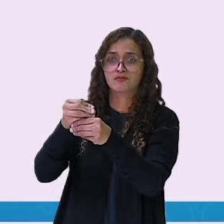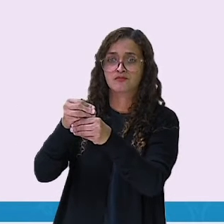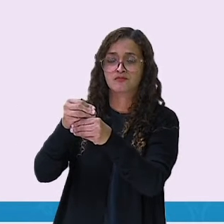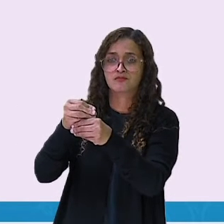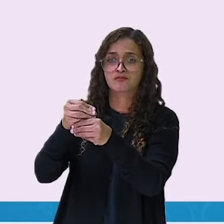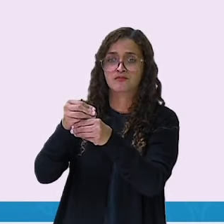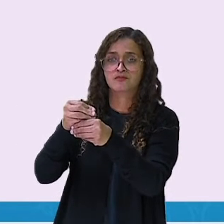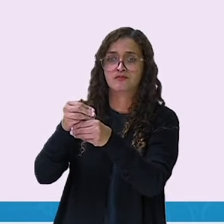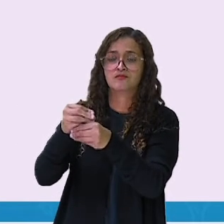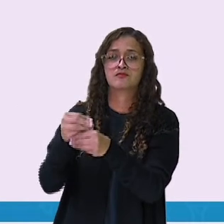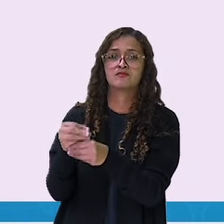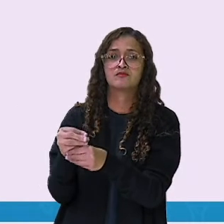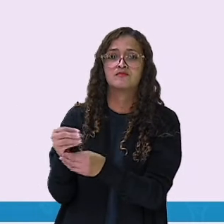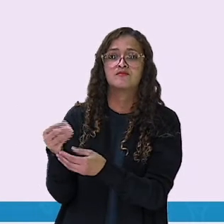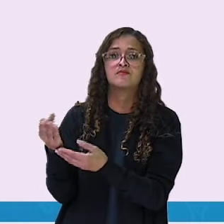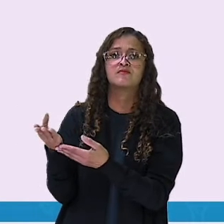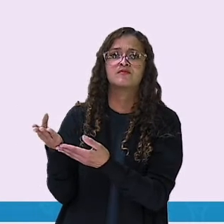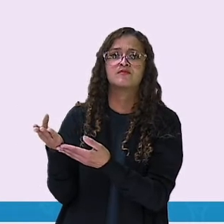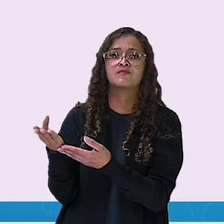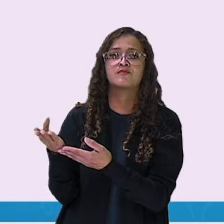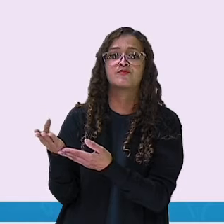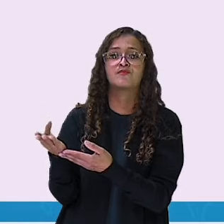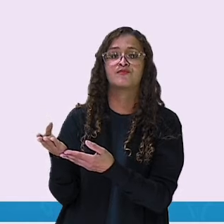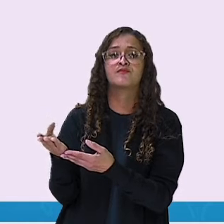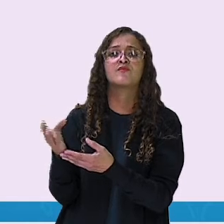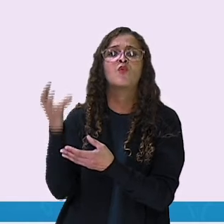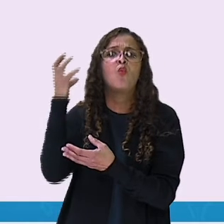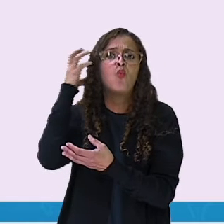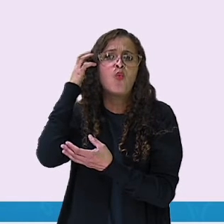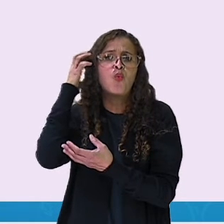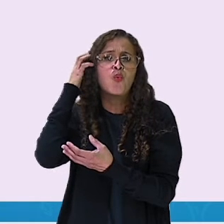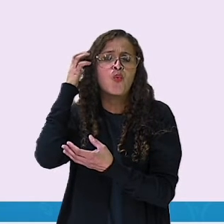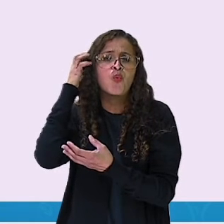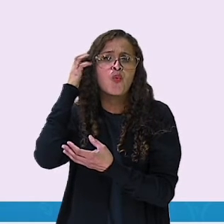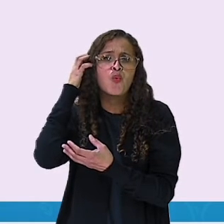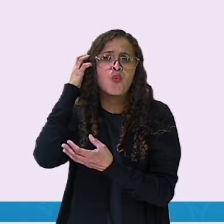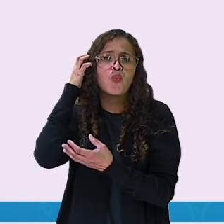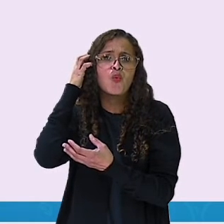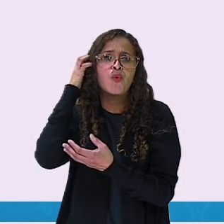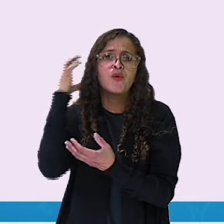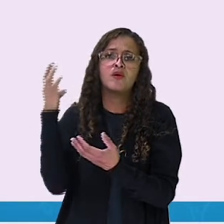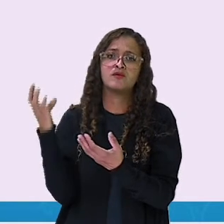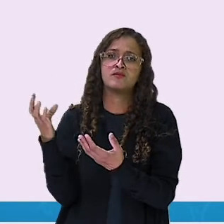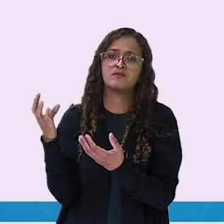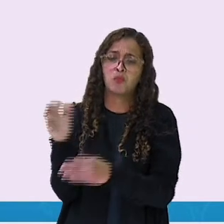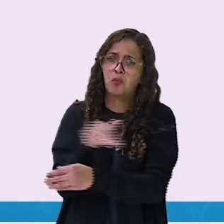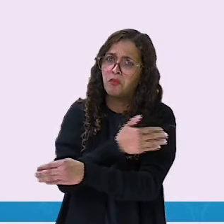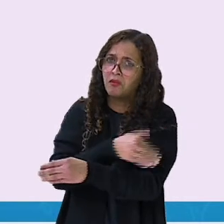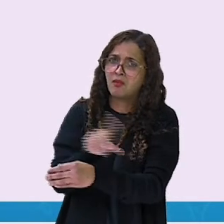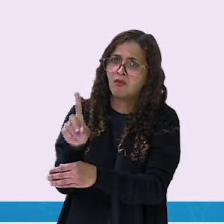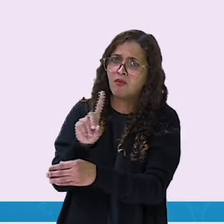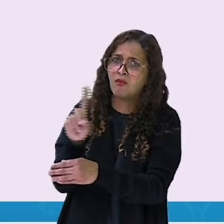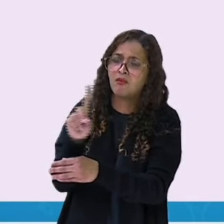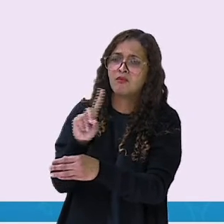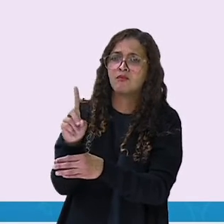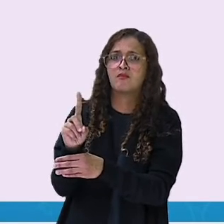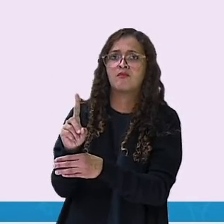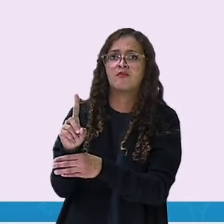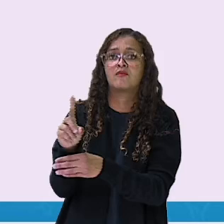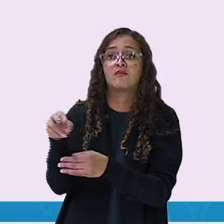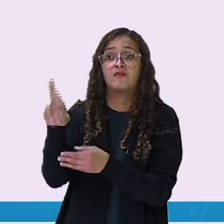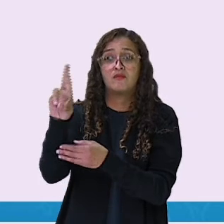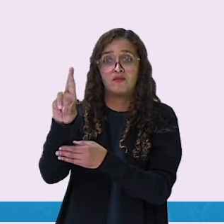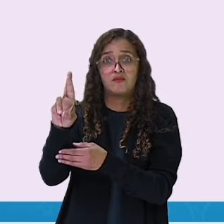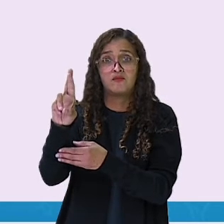palavra rádio. Começa com a letra R. Mas não é a palavra rua. Aqui eu tenho a palavra